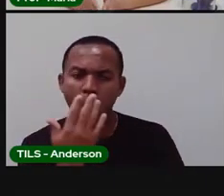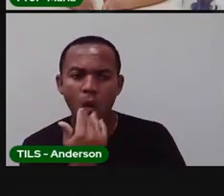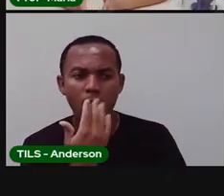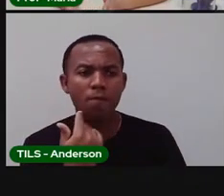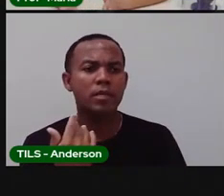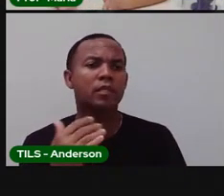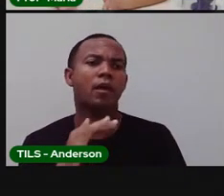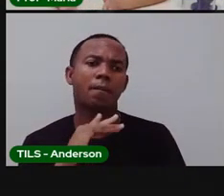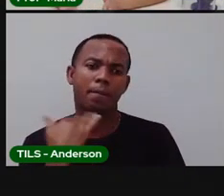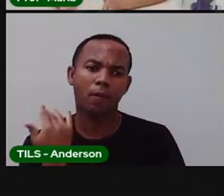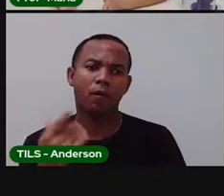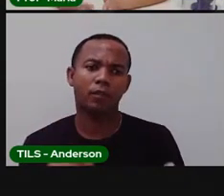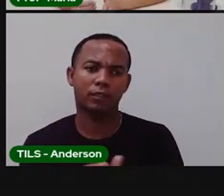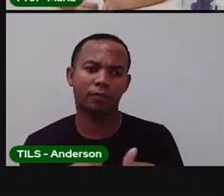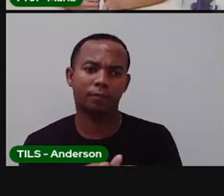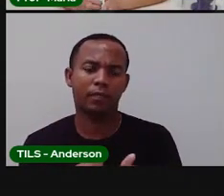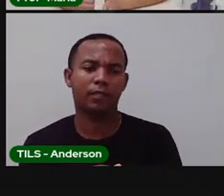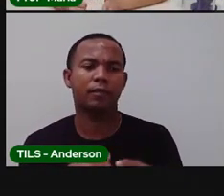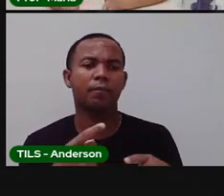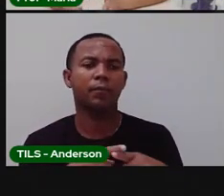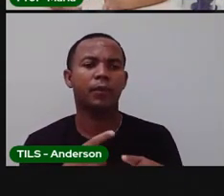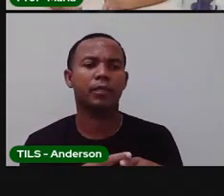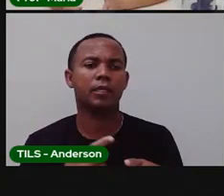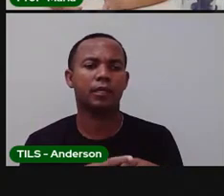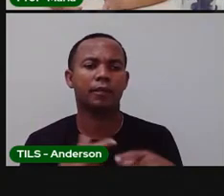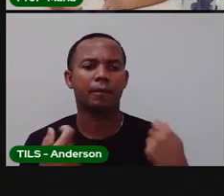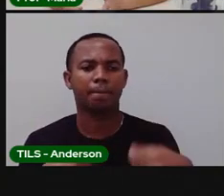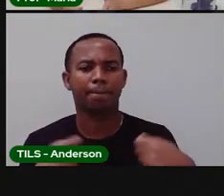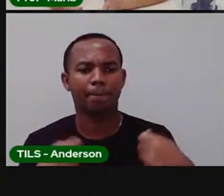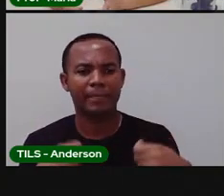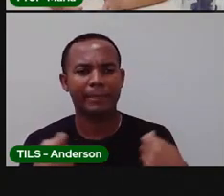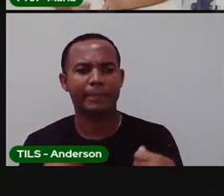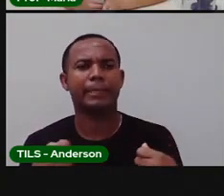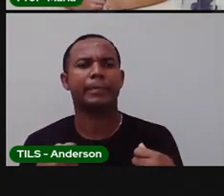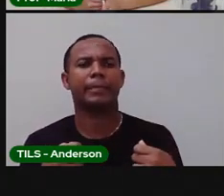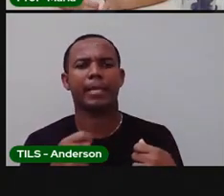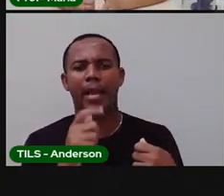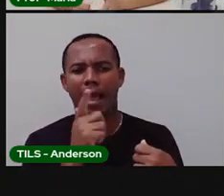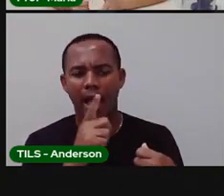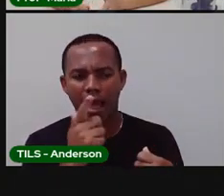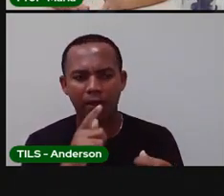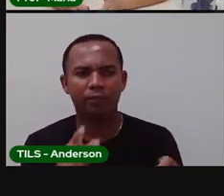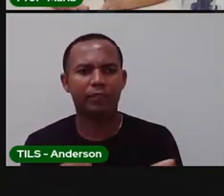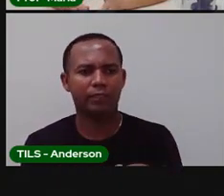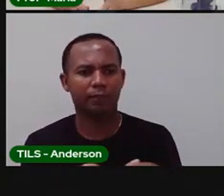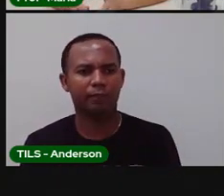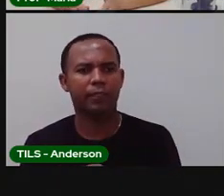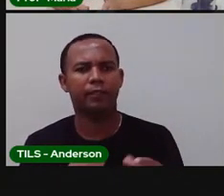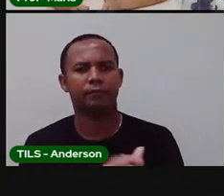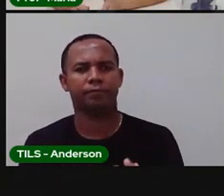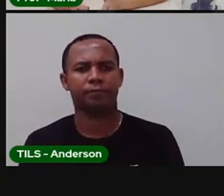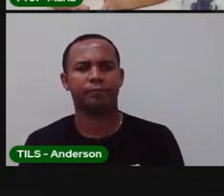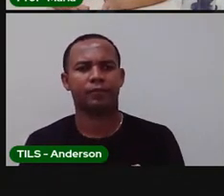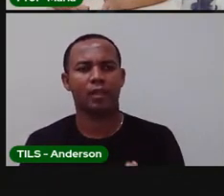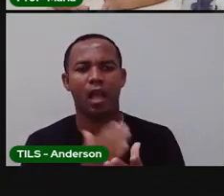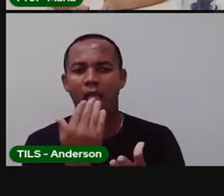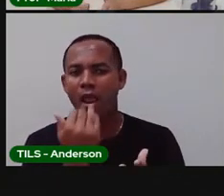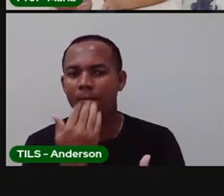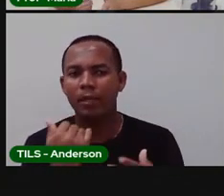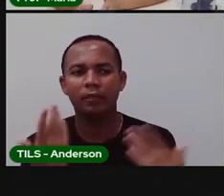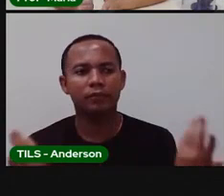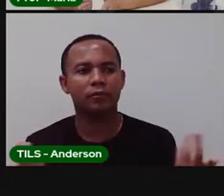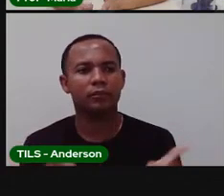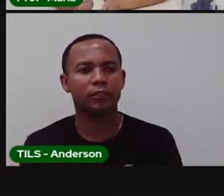se as plantas precisam da água, obviamente que as plantas da agricultura também. Então, você fica sem o quê? Sem alimentos.